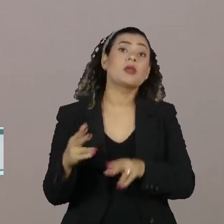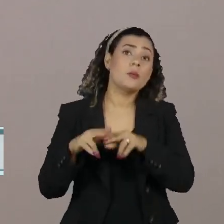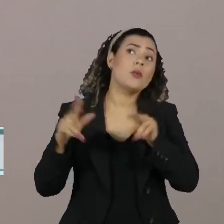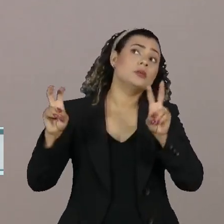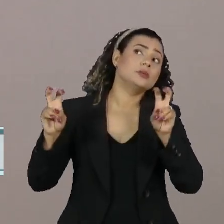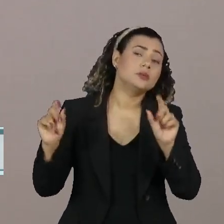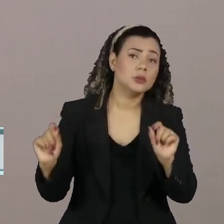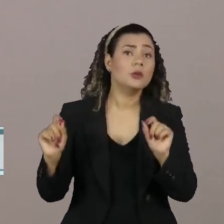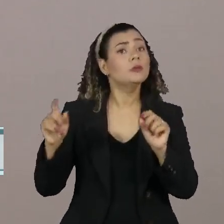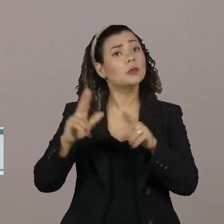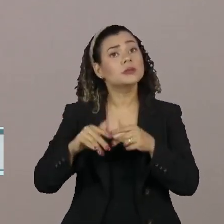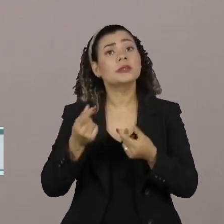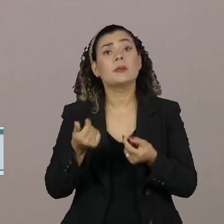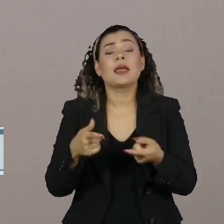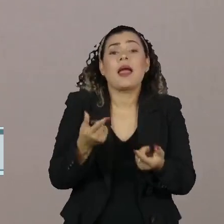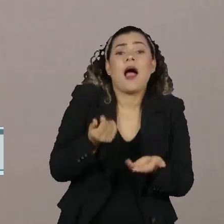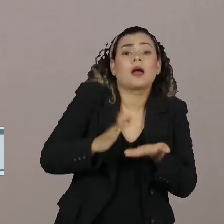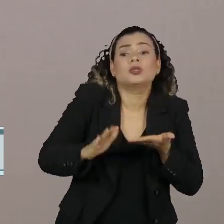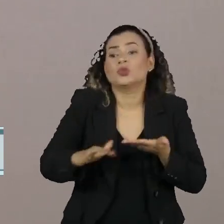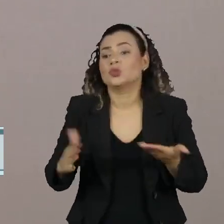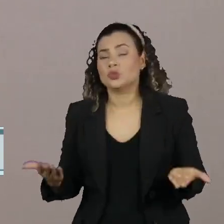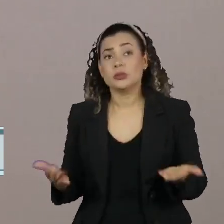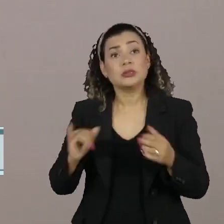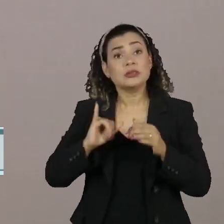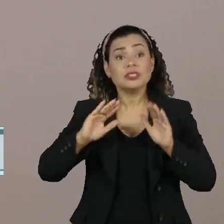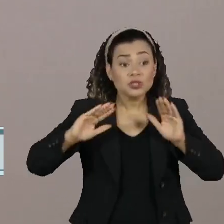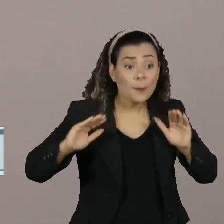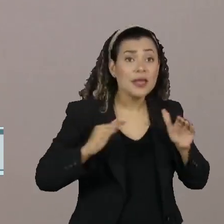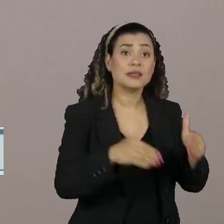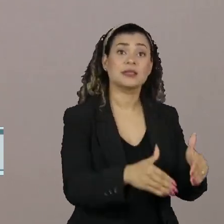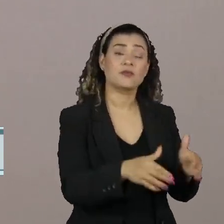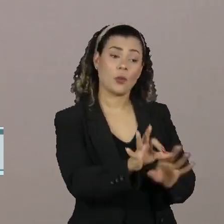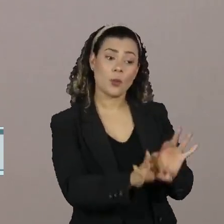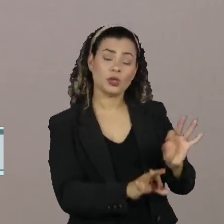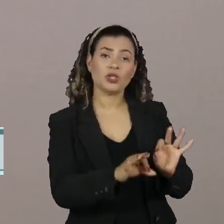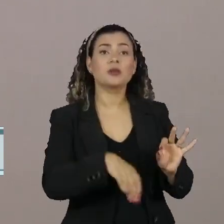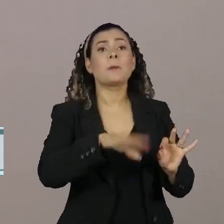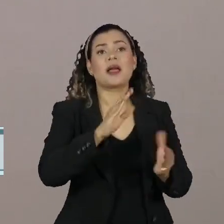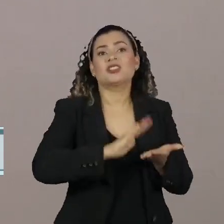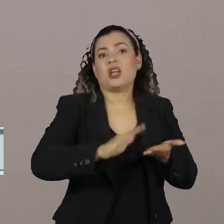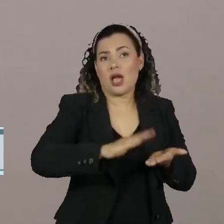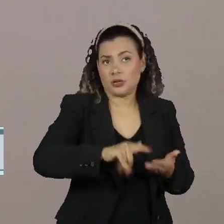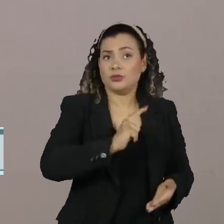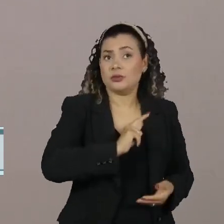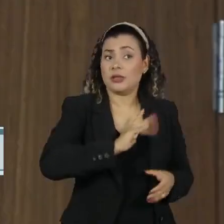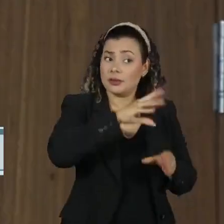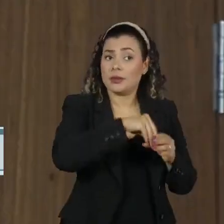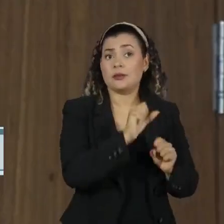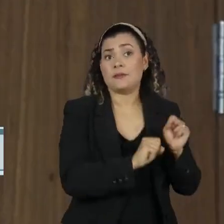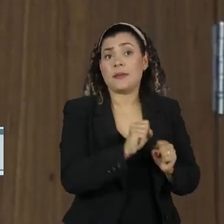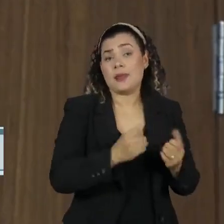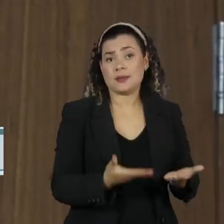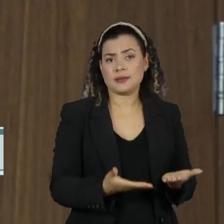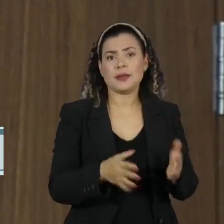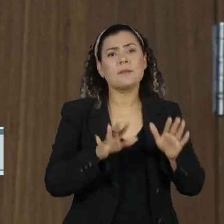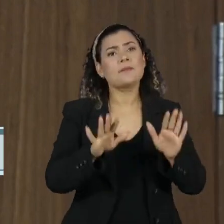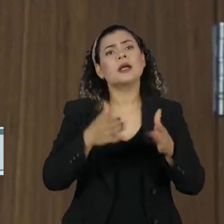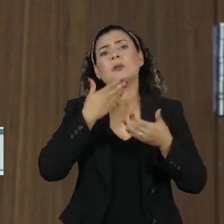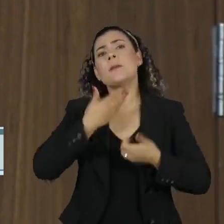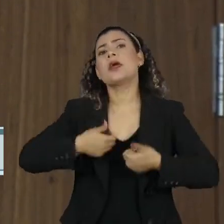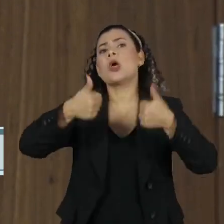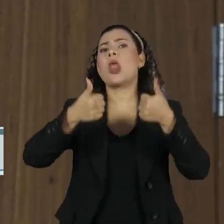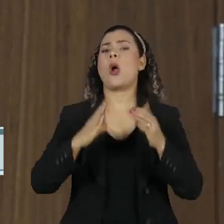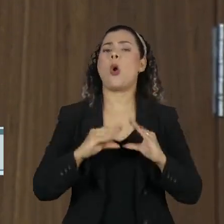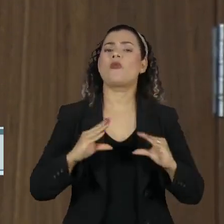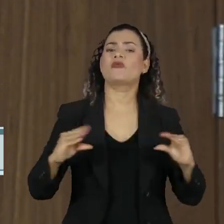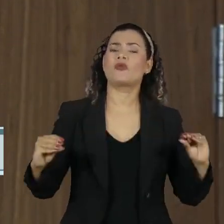relacionada a custos também. Quanto mais específico o meu programa, provavelmente mais custos isso tem para a organização também. Para melhorar o bem-estar